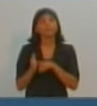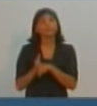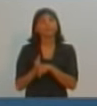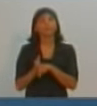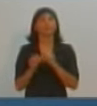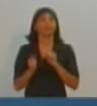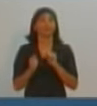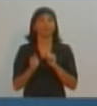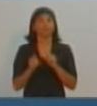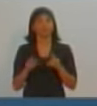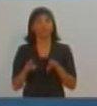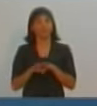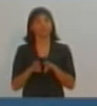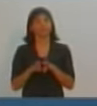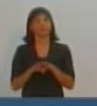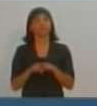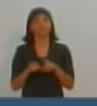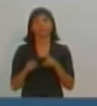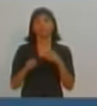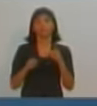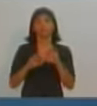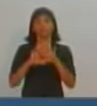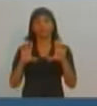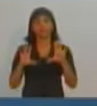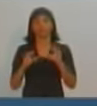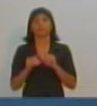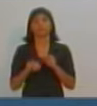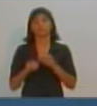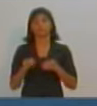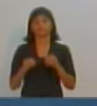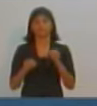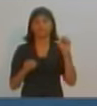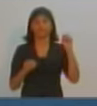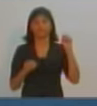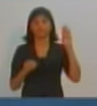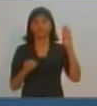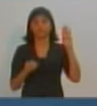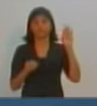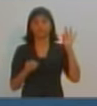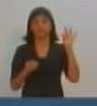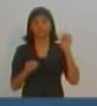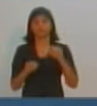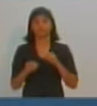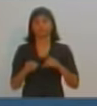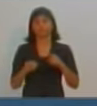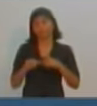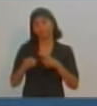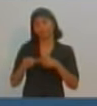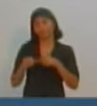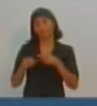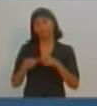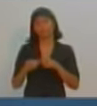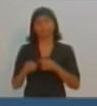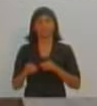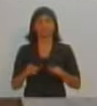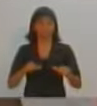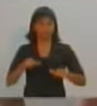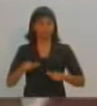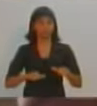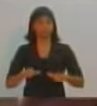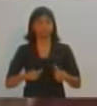é também feita por um telespectador do SBT Interior, e o tema que ele está questionando é transporte público.